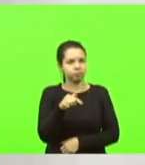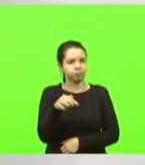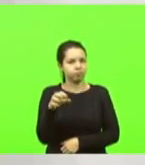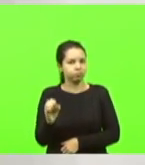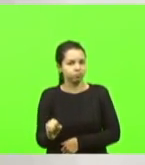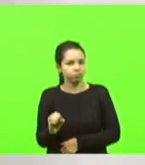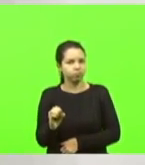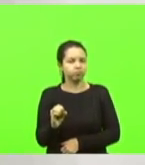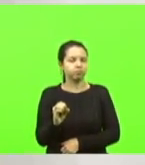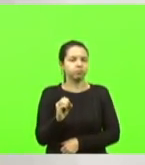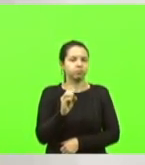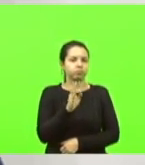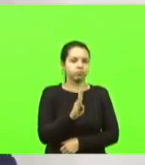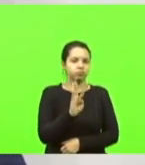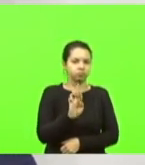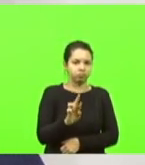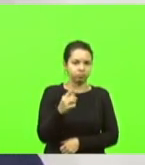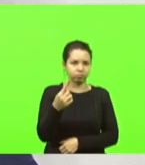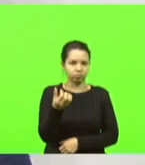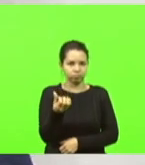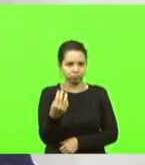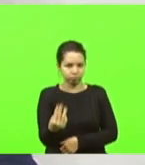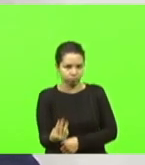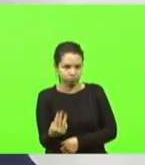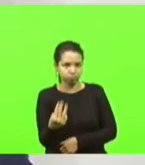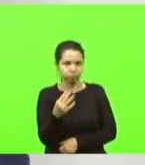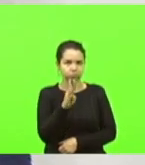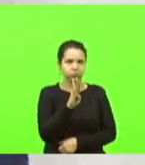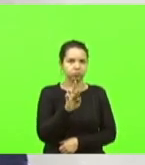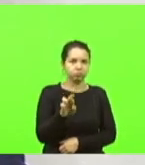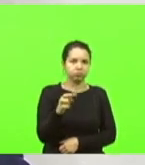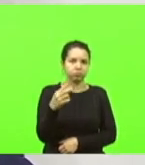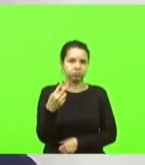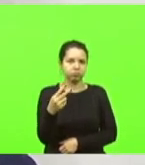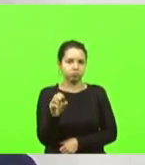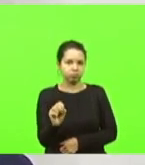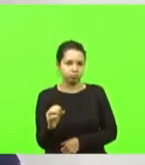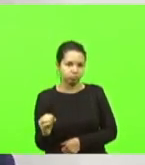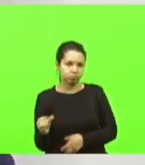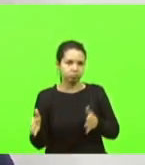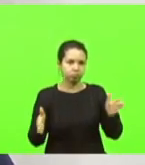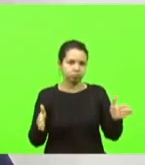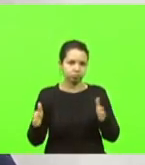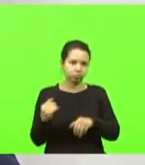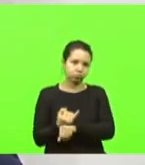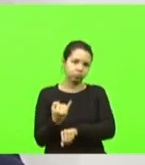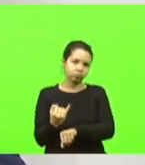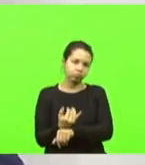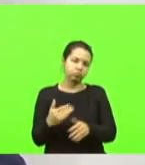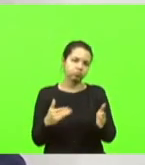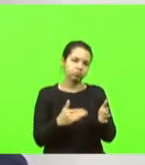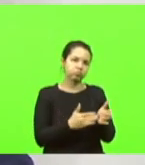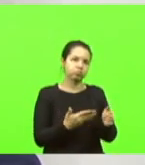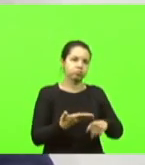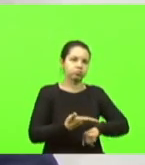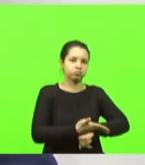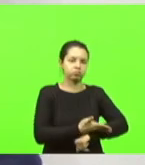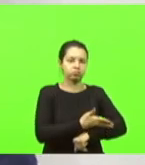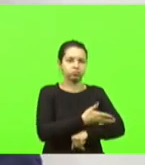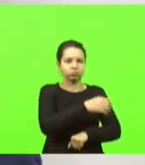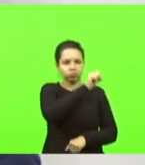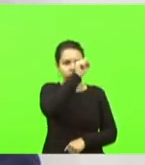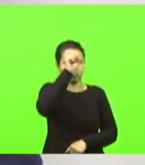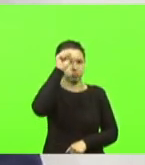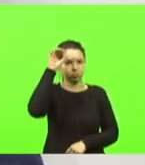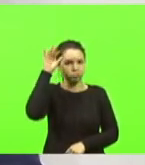da BR-163, da BR-280, do trecho de Joinville ao Porto de São Francisco, que aqui nessa Casa nós